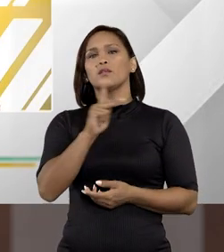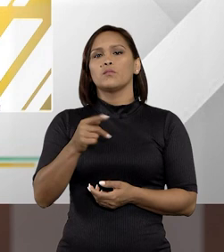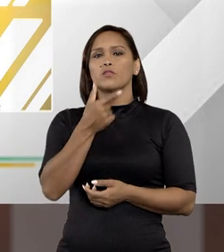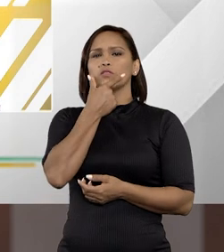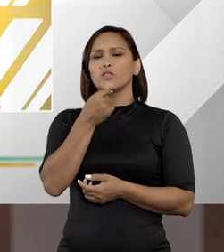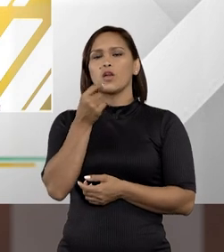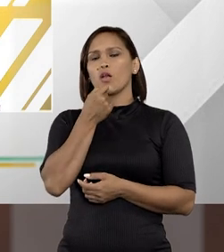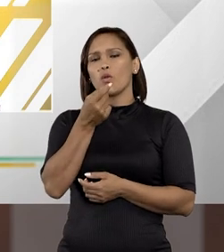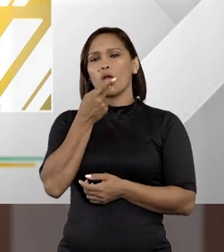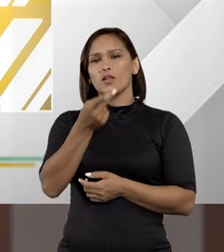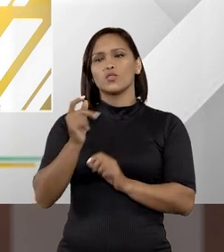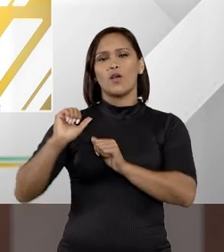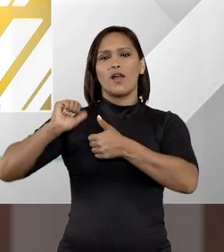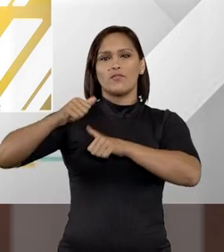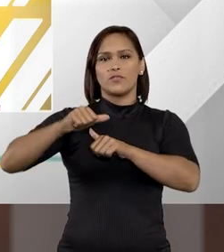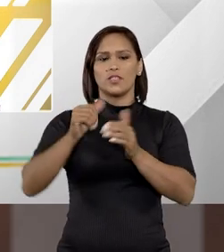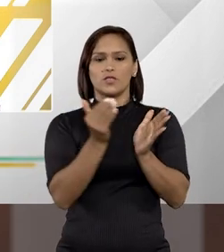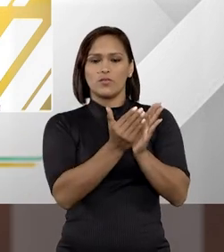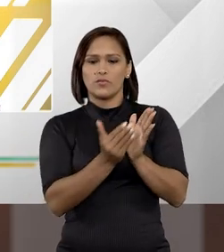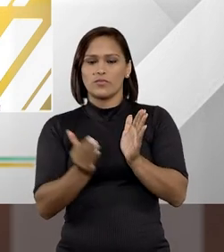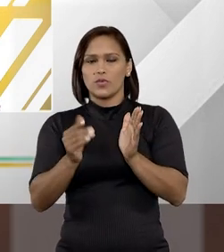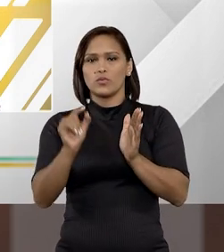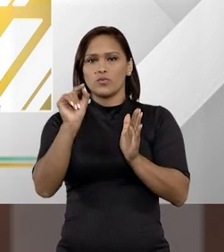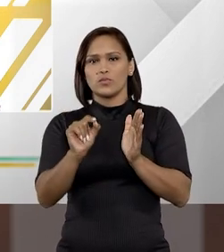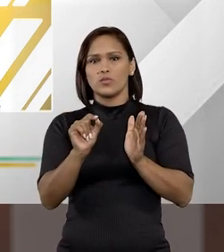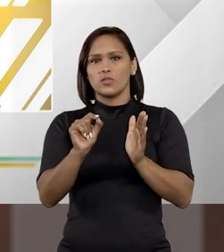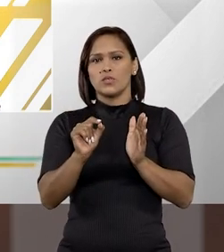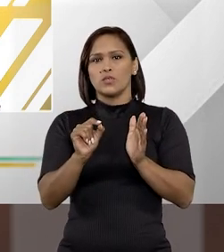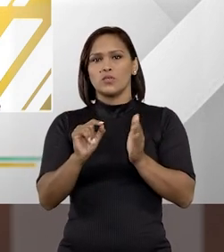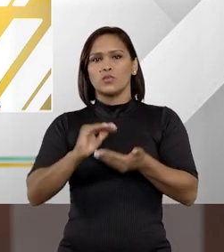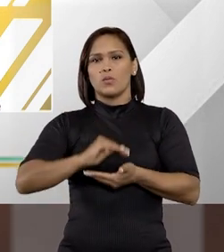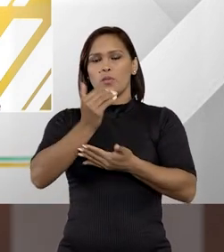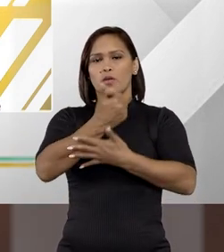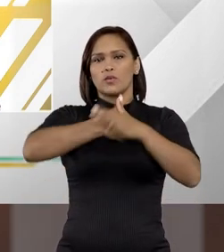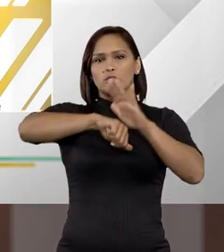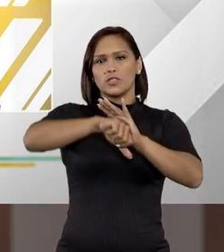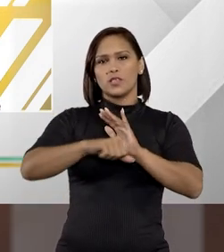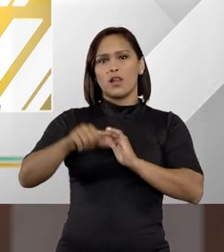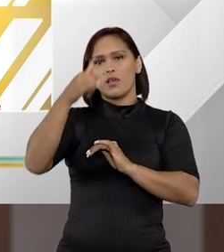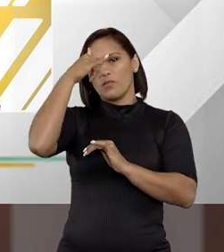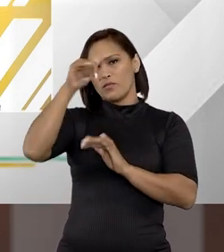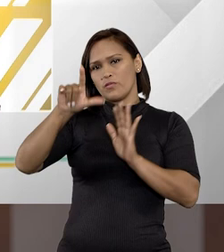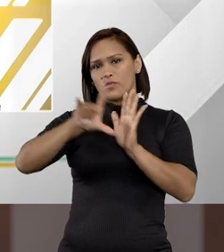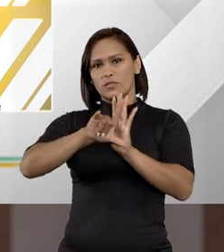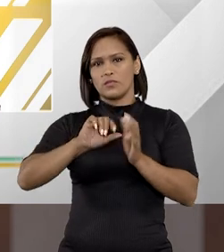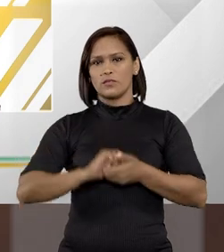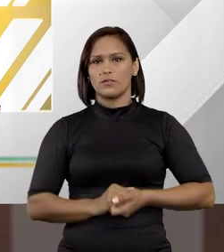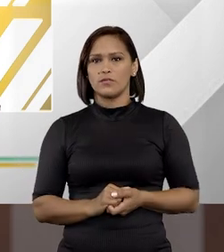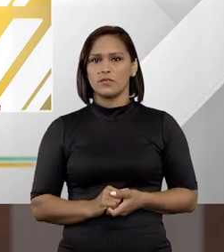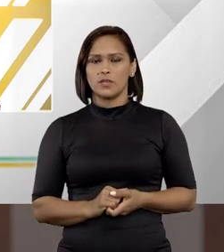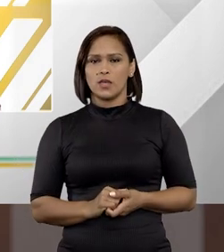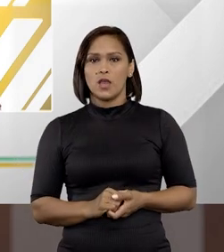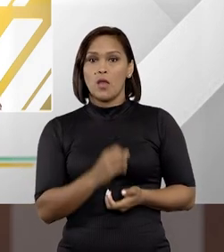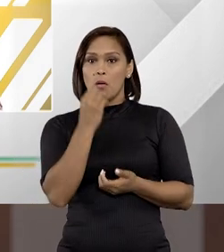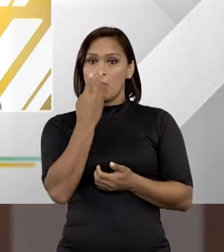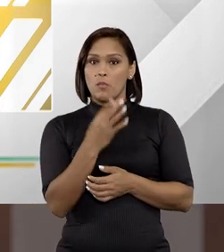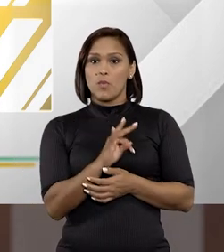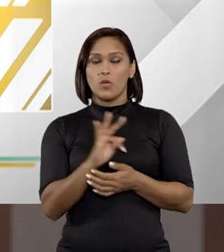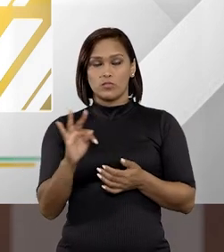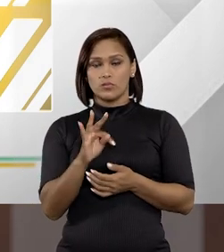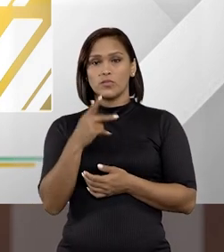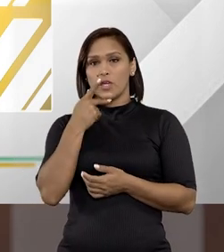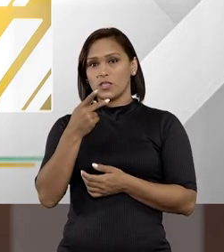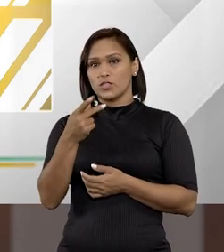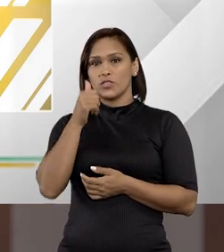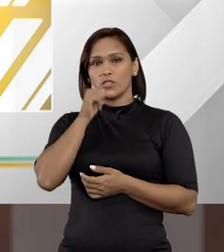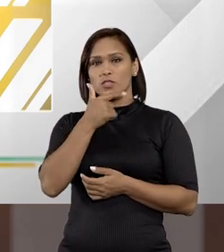Professor Eduardo, qual a sua avaliação desse curto período aí do pacote da lei anticrime? Bom, Tiago,